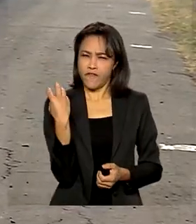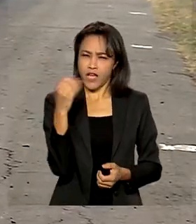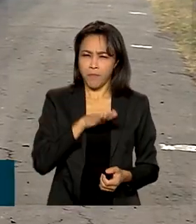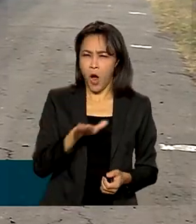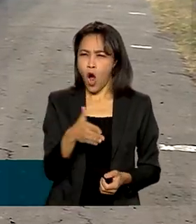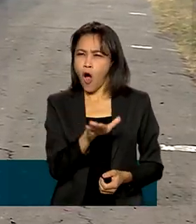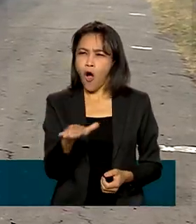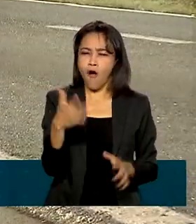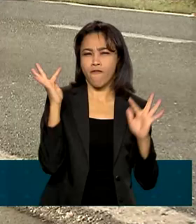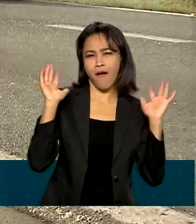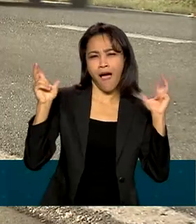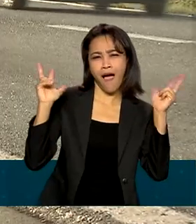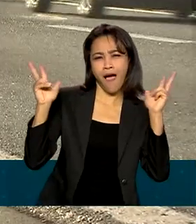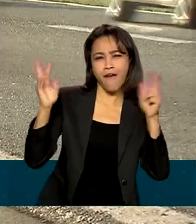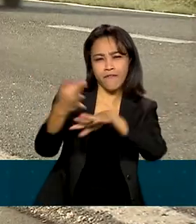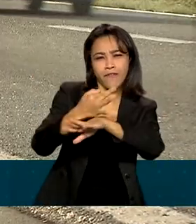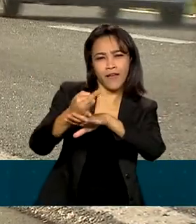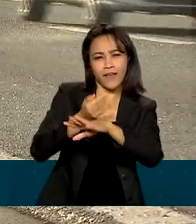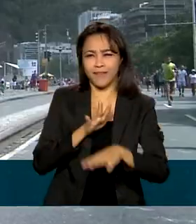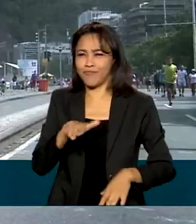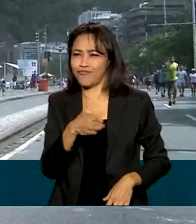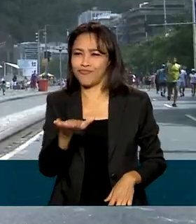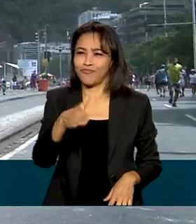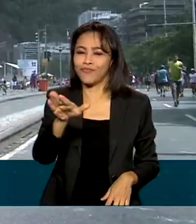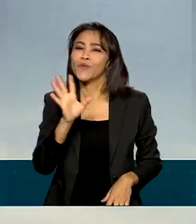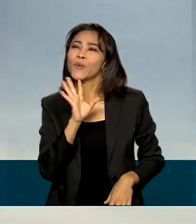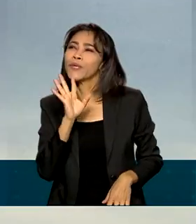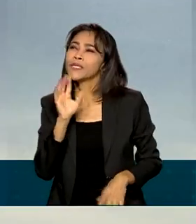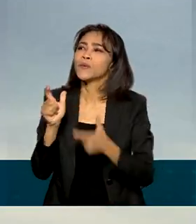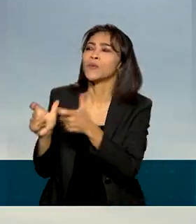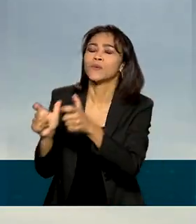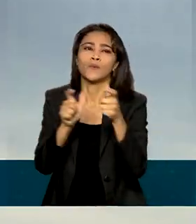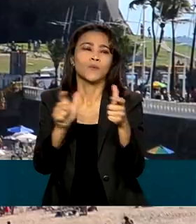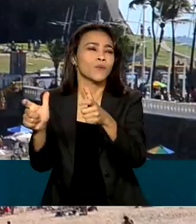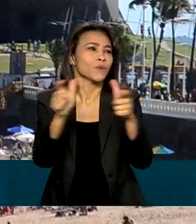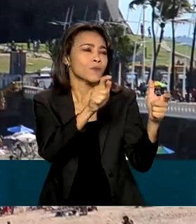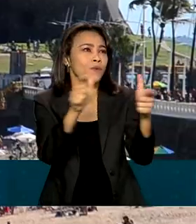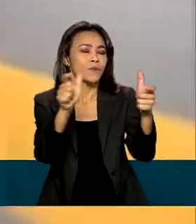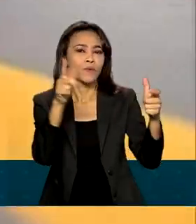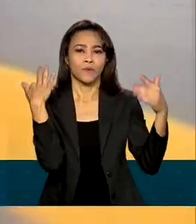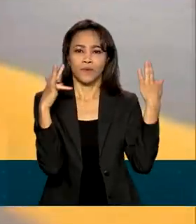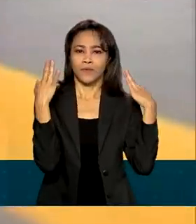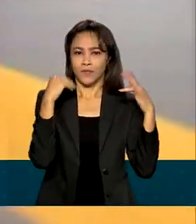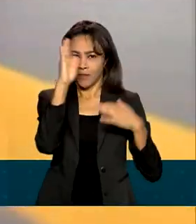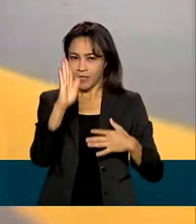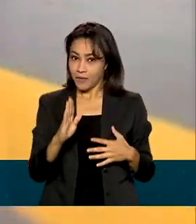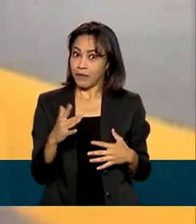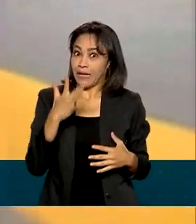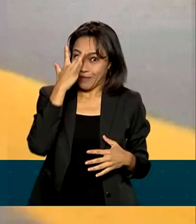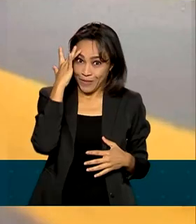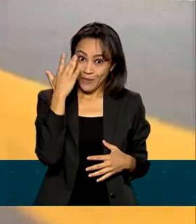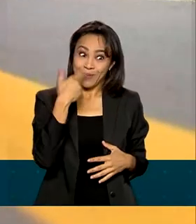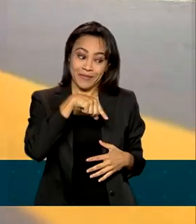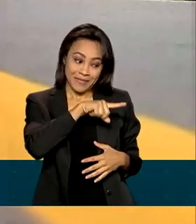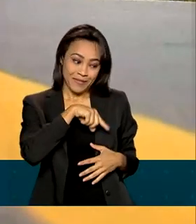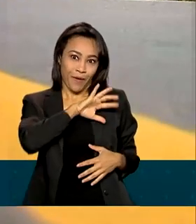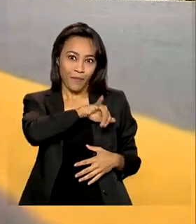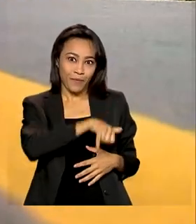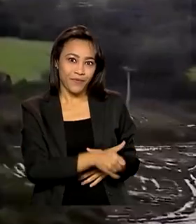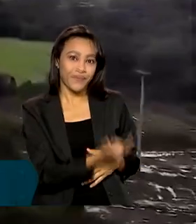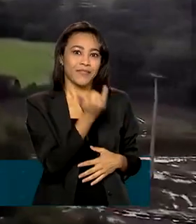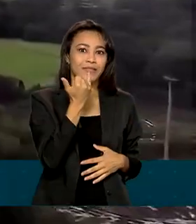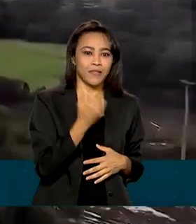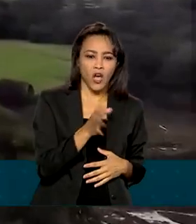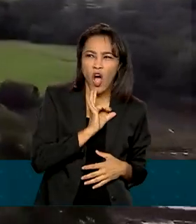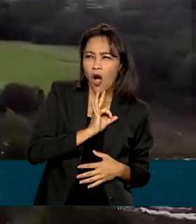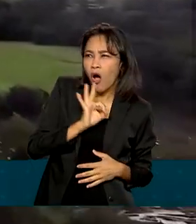curtir as férias com a família e conhecer destinos turísticos pelo Brasil. Muita gente está aproveitando as ótimas